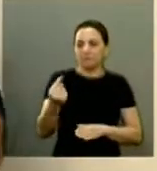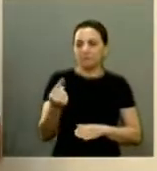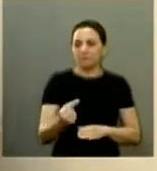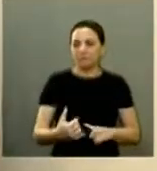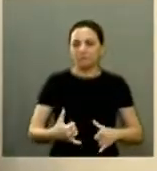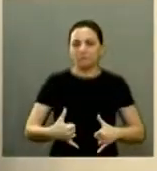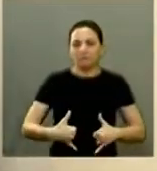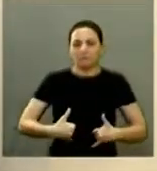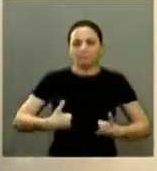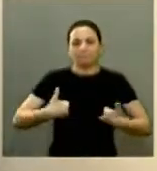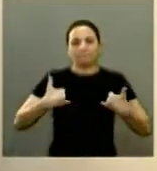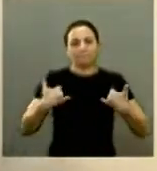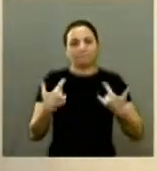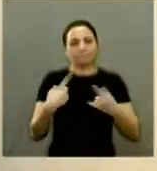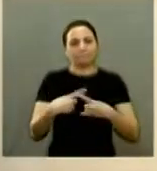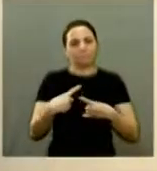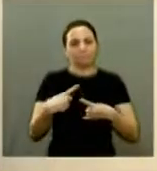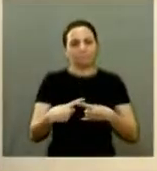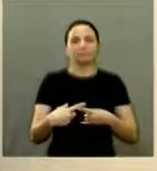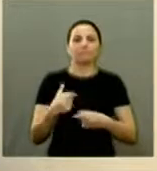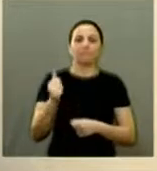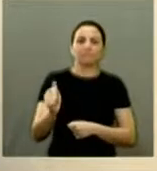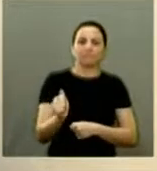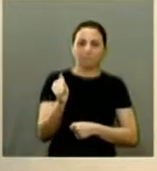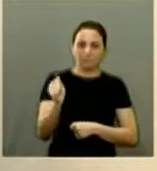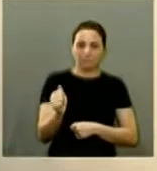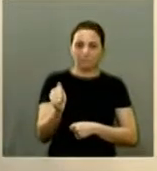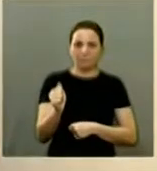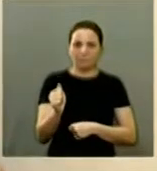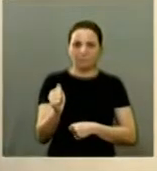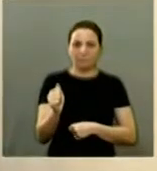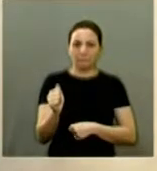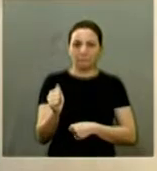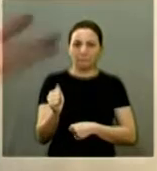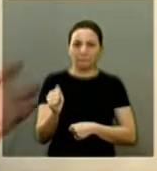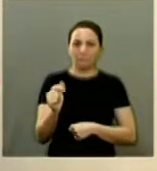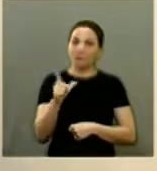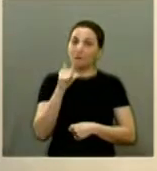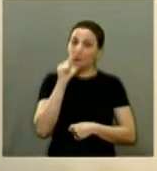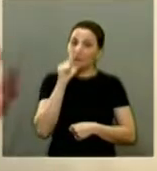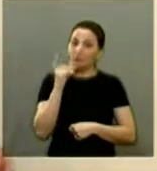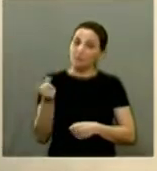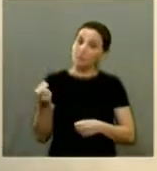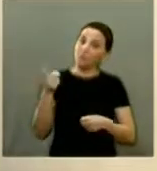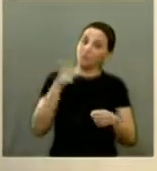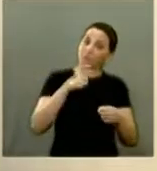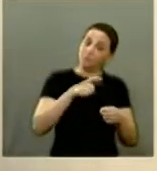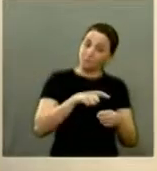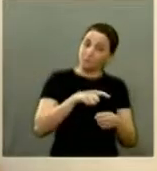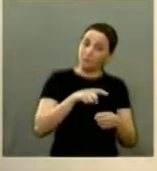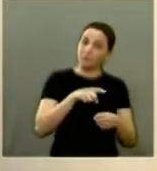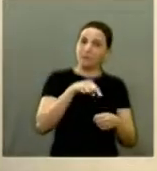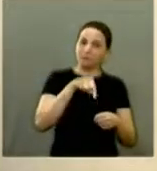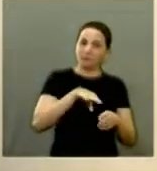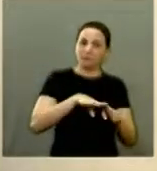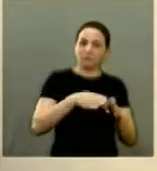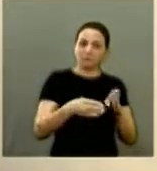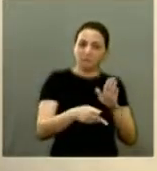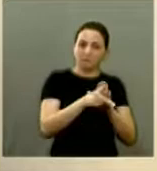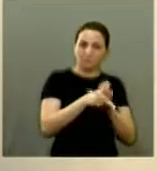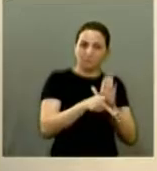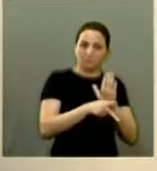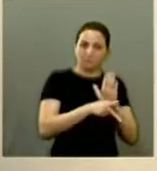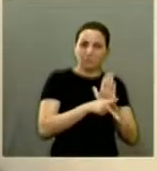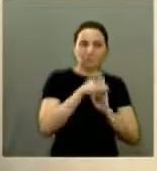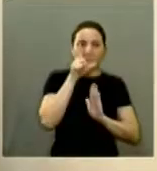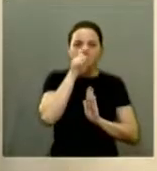orgulho a nossa cidade ela está como na água que vai vir para essa casa o projeto de